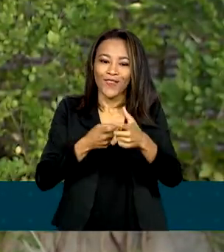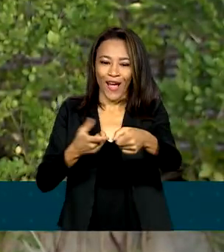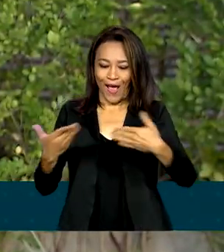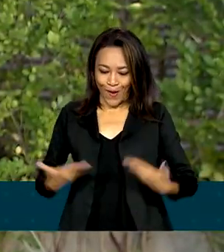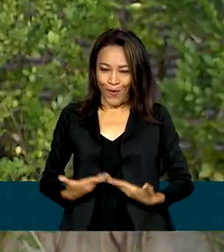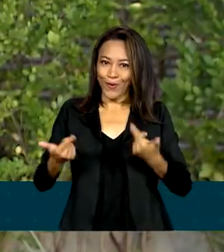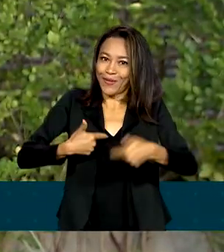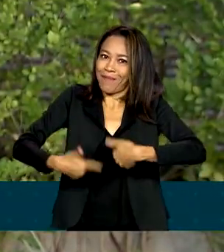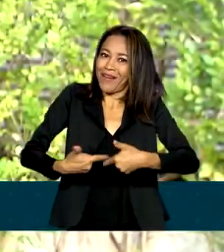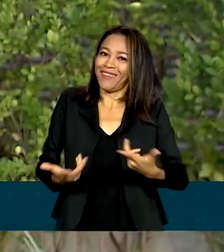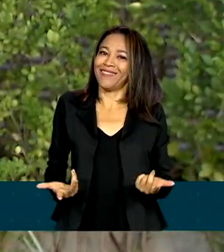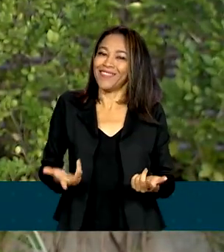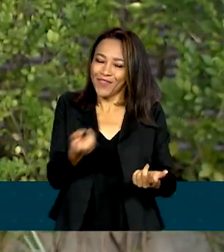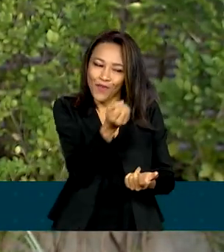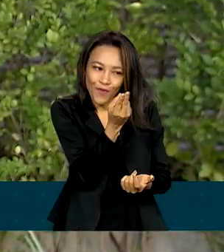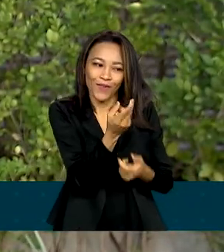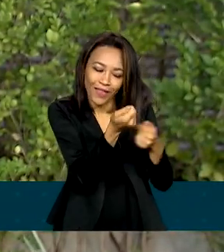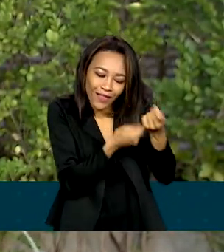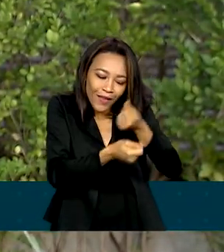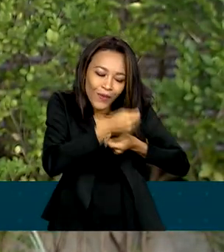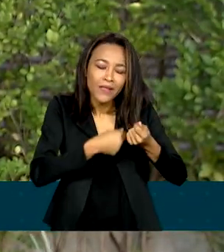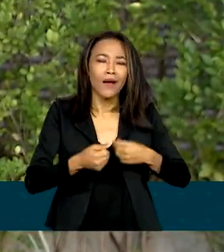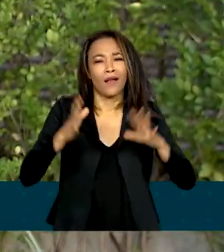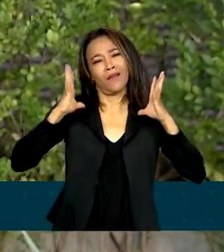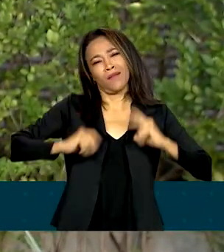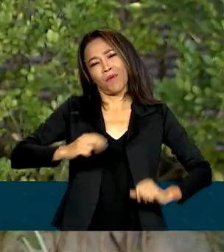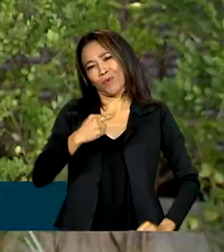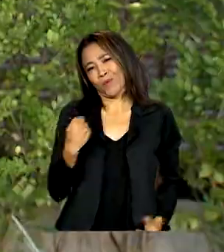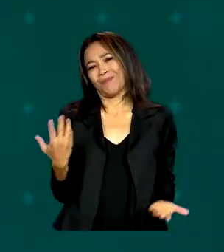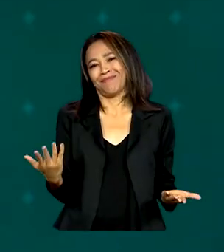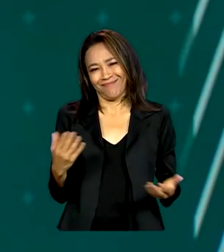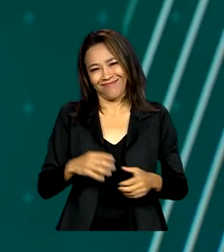vou renegociar minha dívida. Tem que ter o nome limpo hoje em dia.